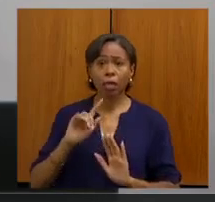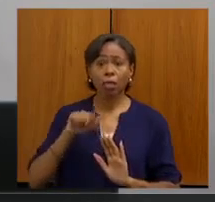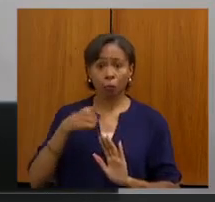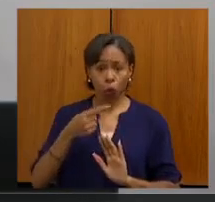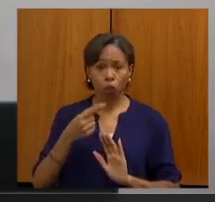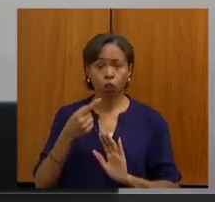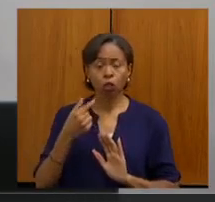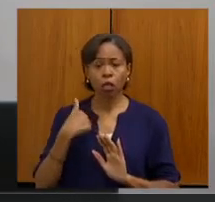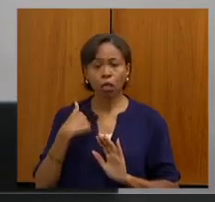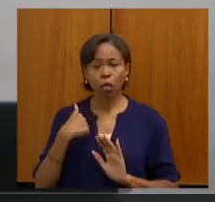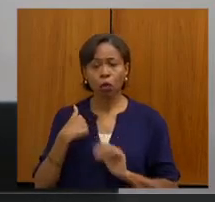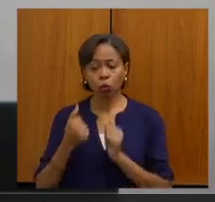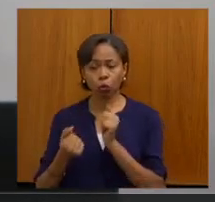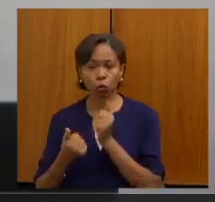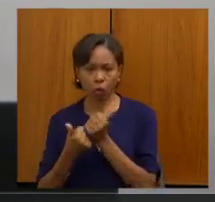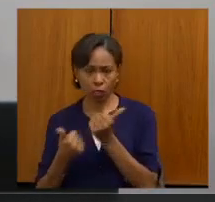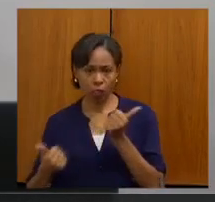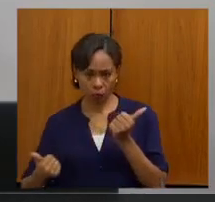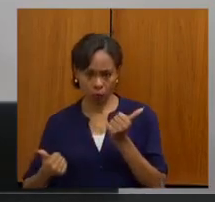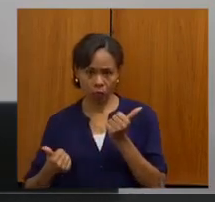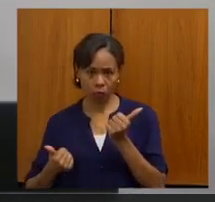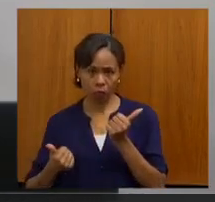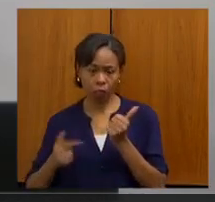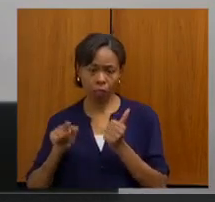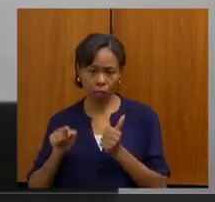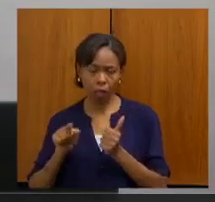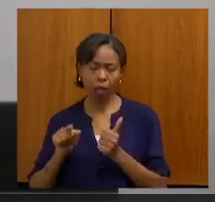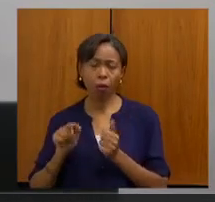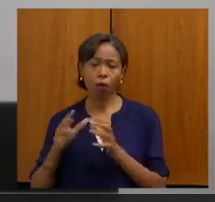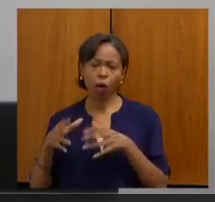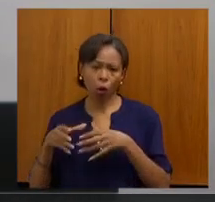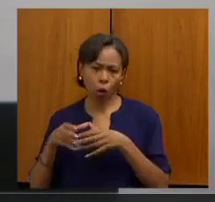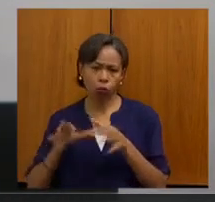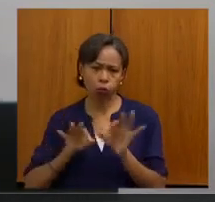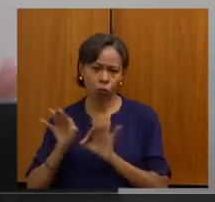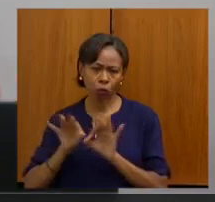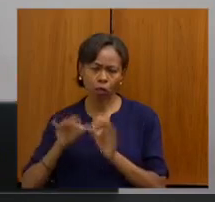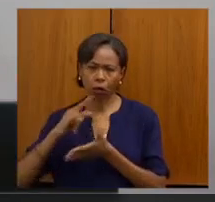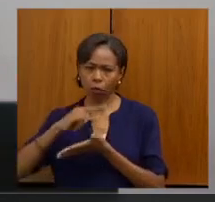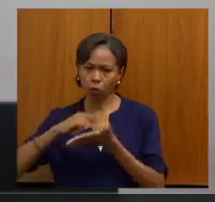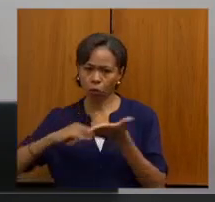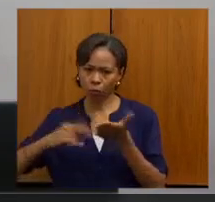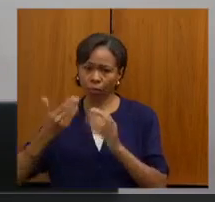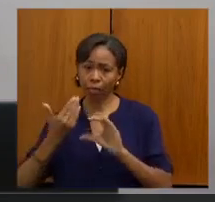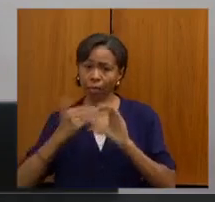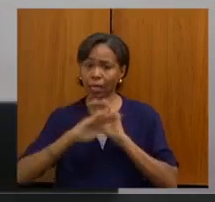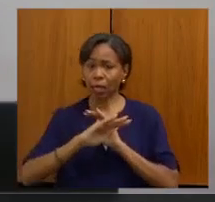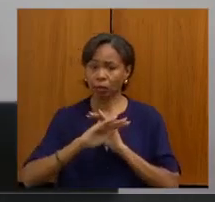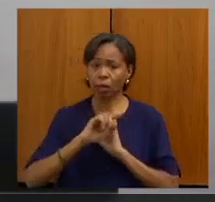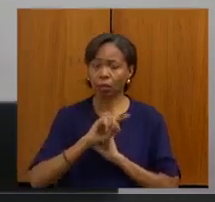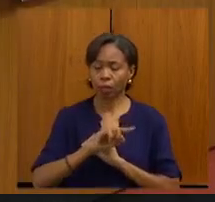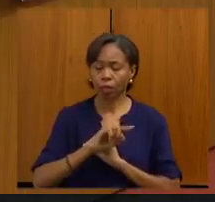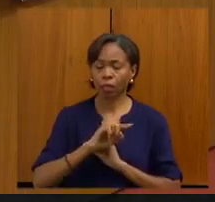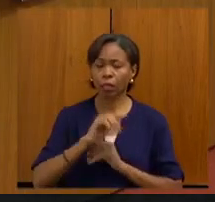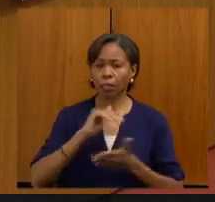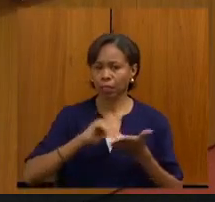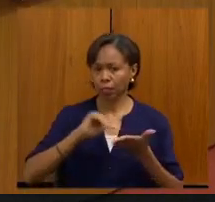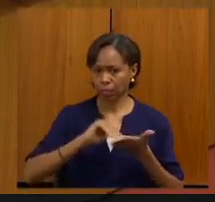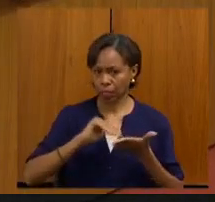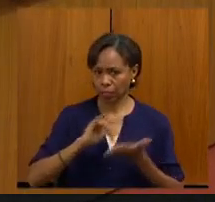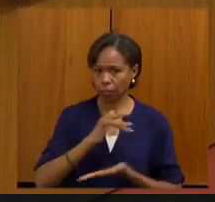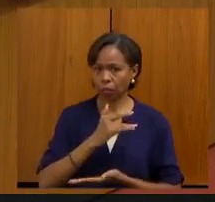junto com a assessoria, junto com a nossa consultoria, gente vai elaborar um documento e encaminhar para a Secretaria do Estado.